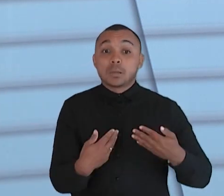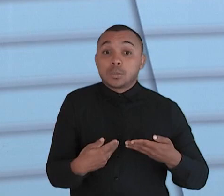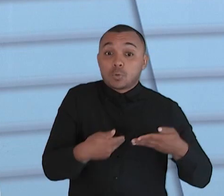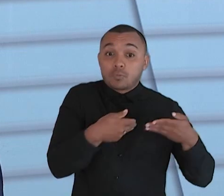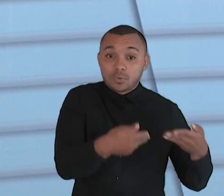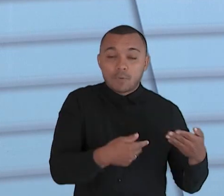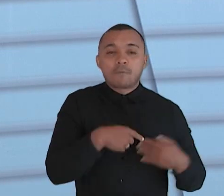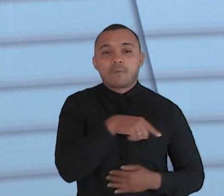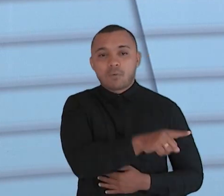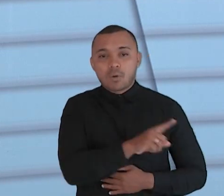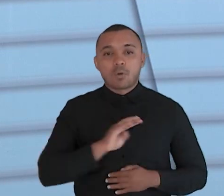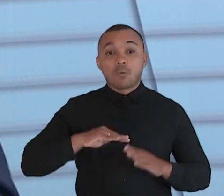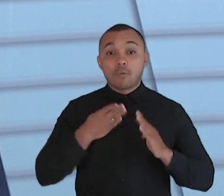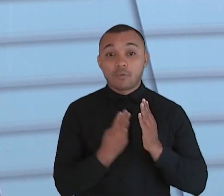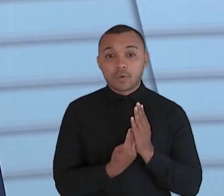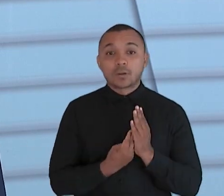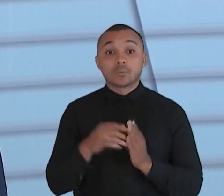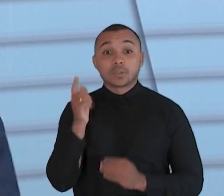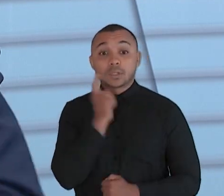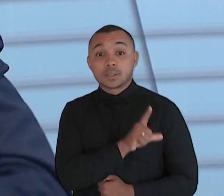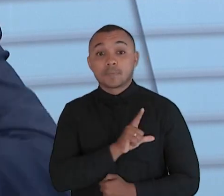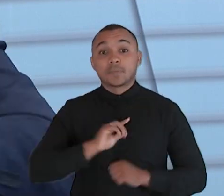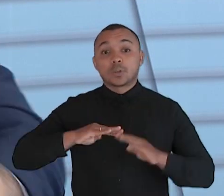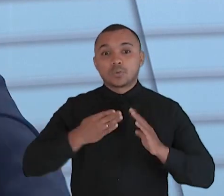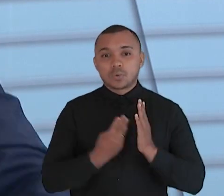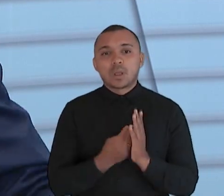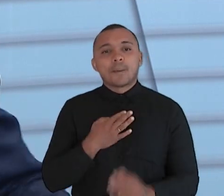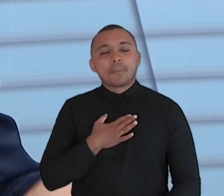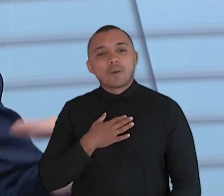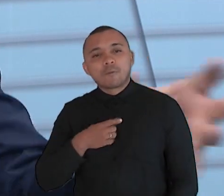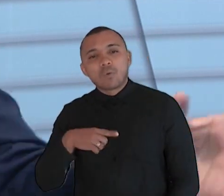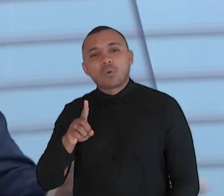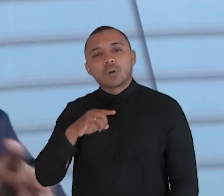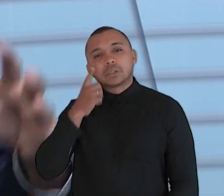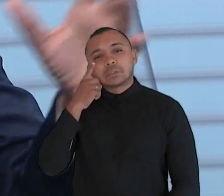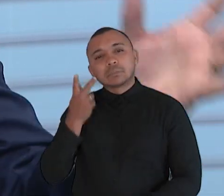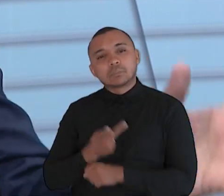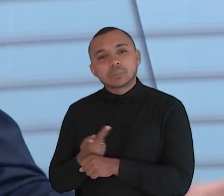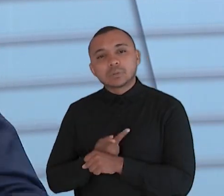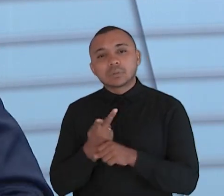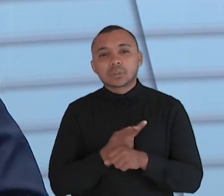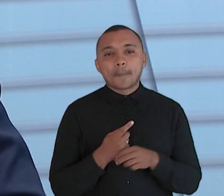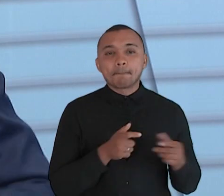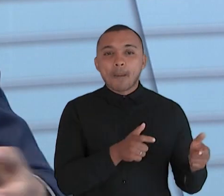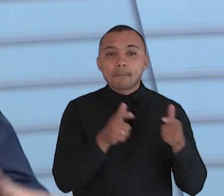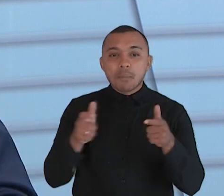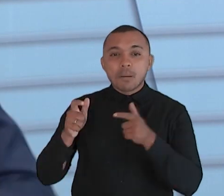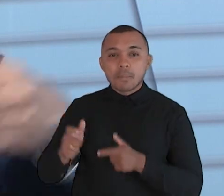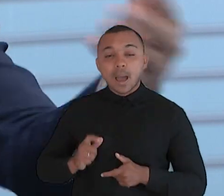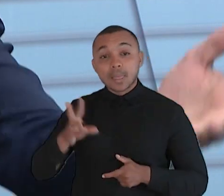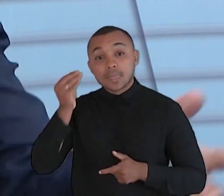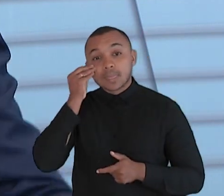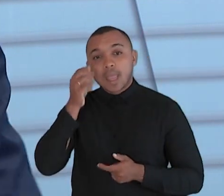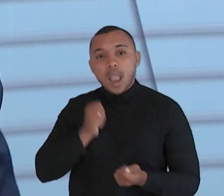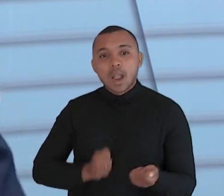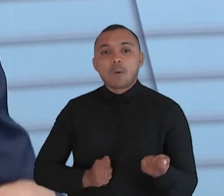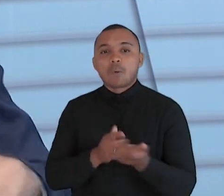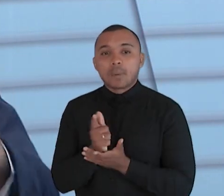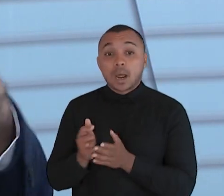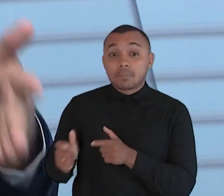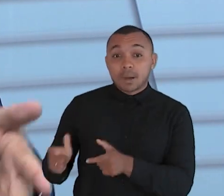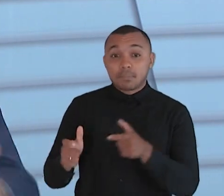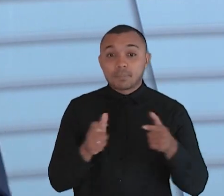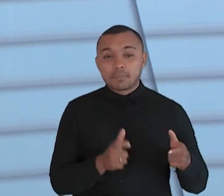poder, a gente conseguiu a escola para lá, aí eu fui atrás de um terreno, fui atrás de negociar a compra do terreno para o Estado pagar